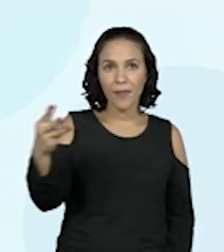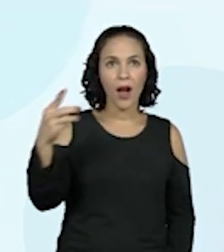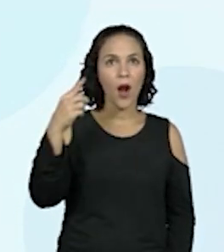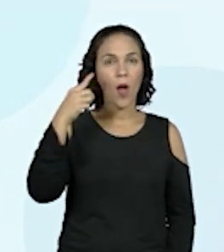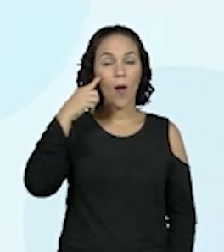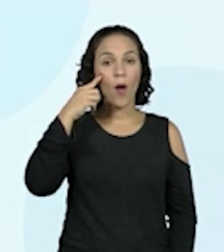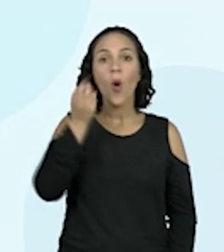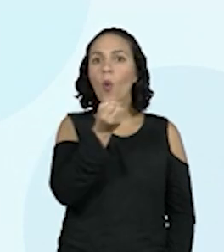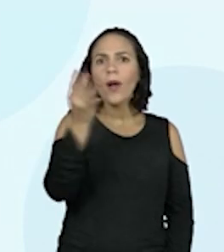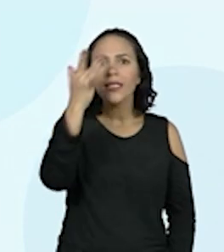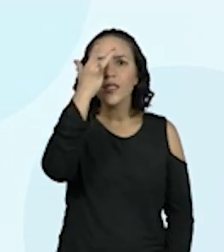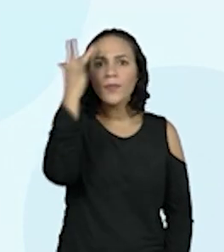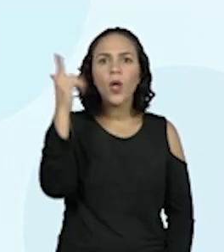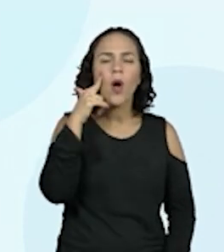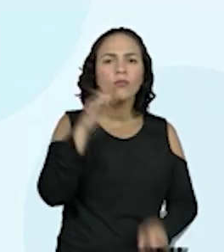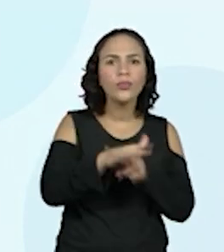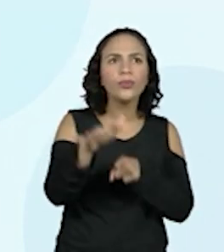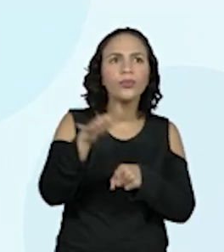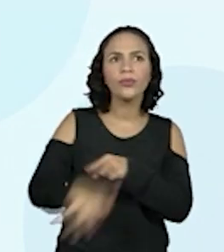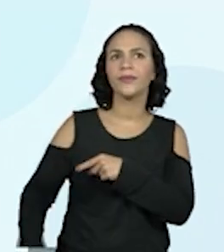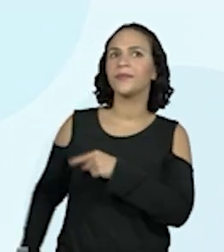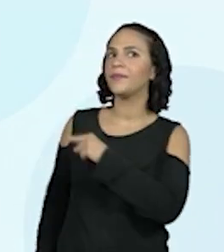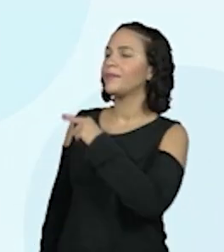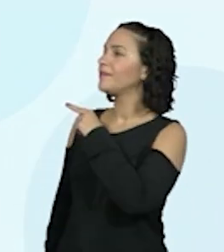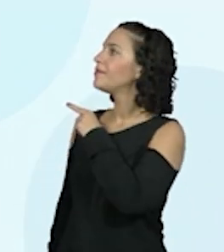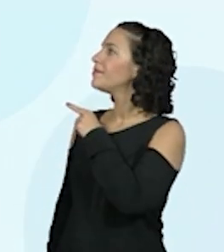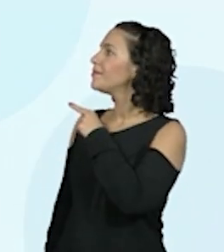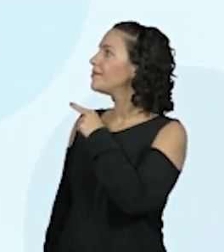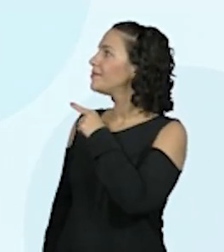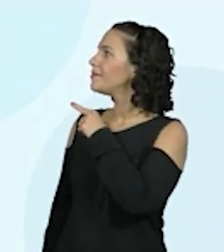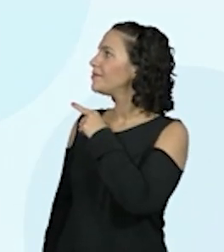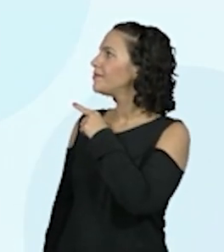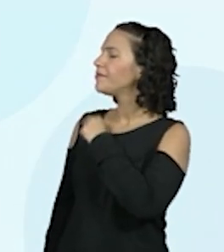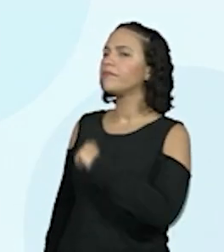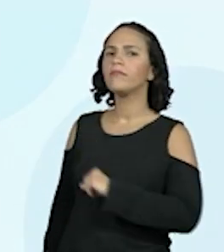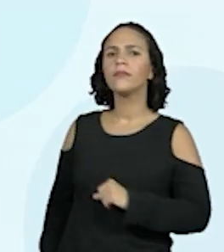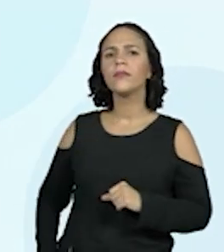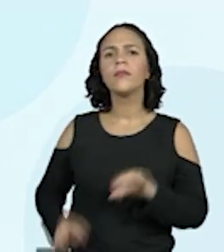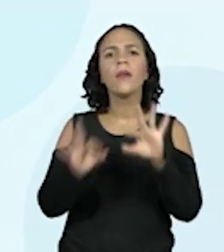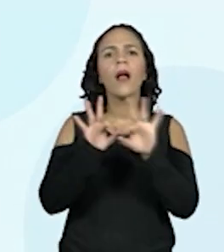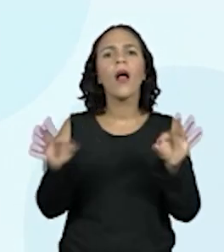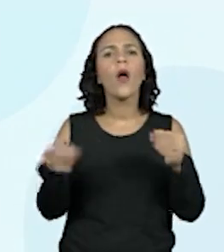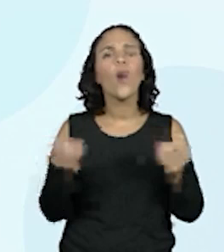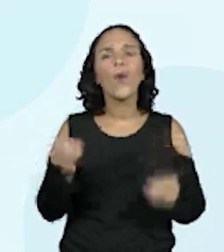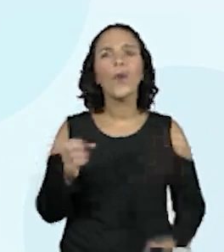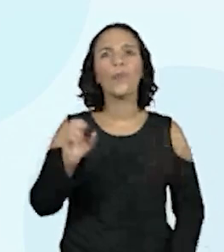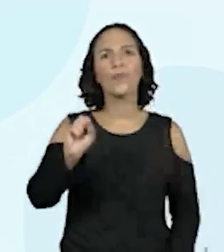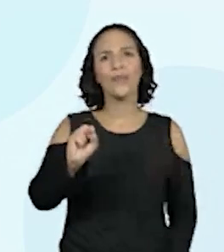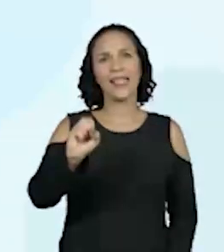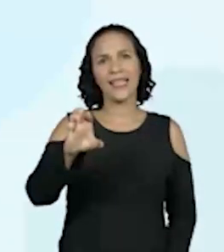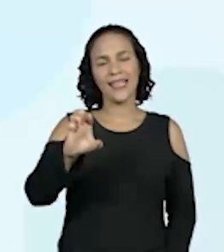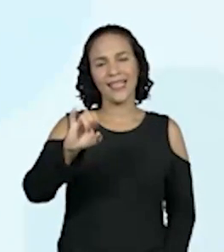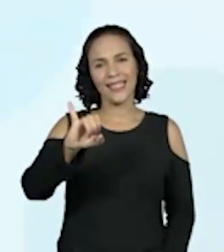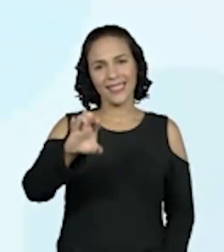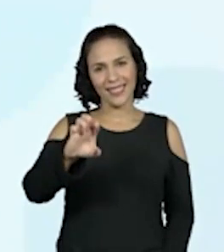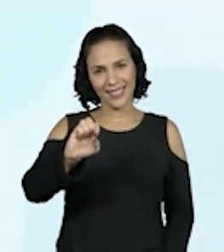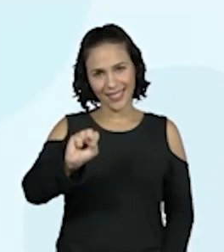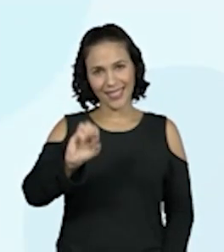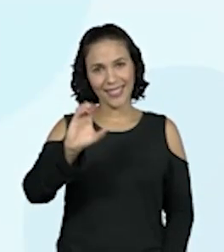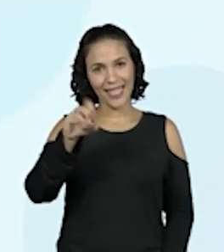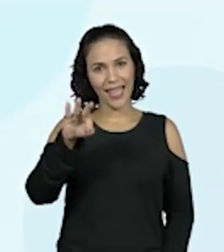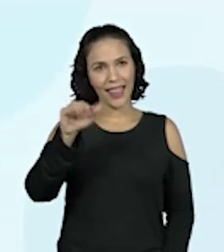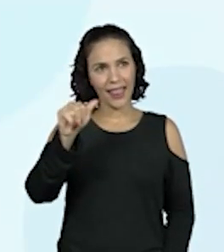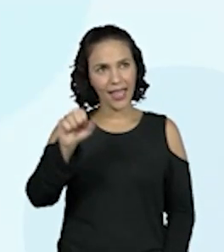663 pessoas. Então, a gente está lendo primeiro por